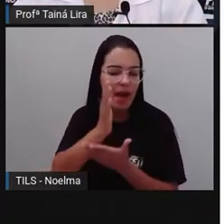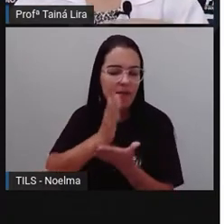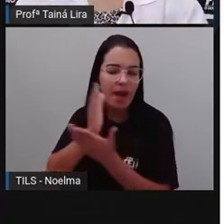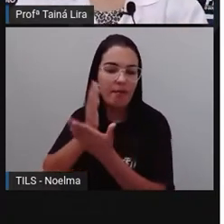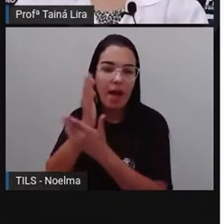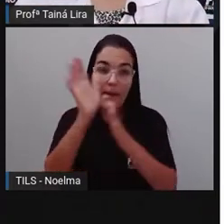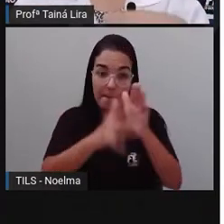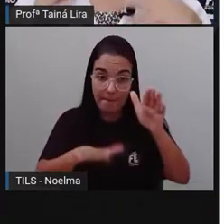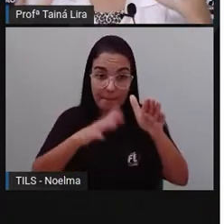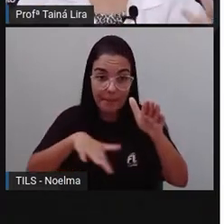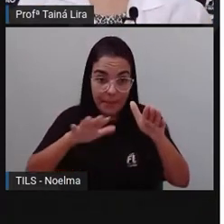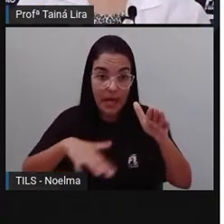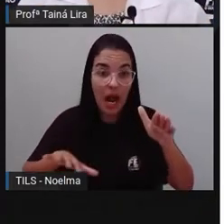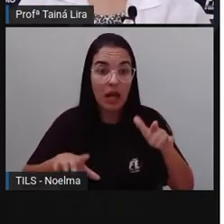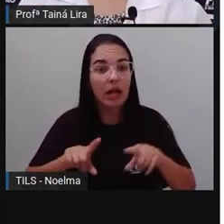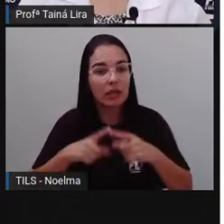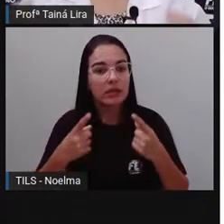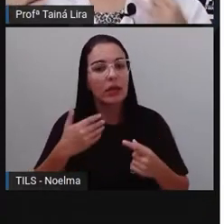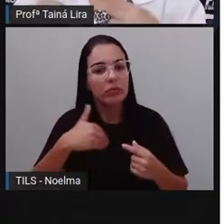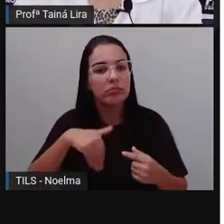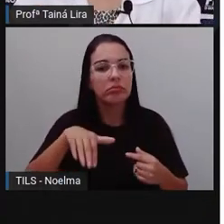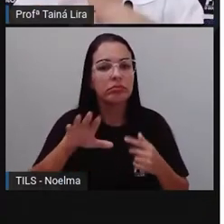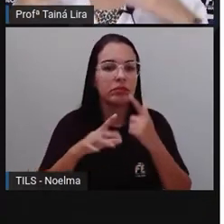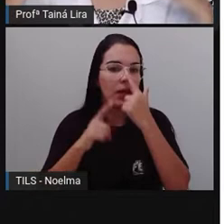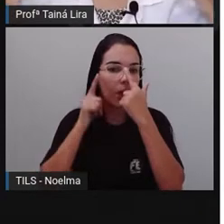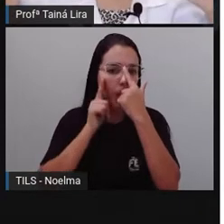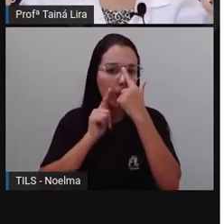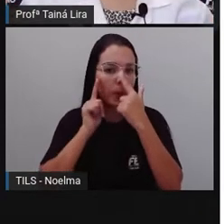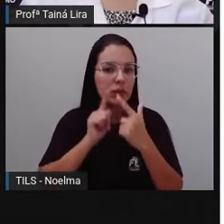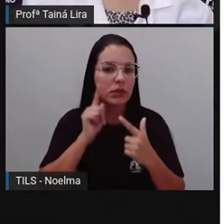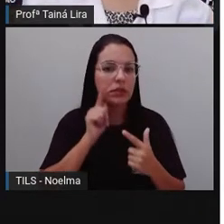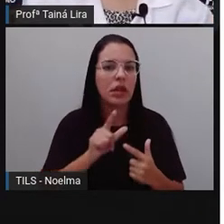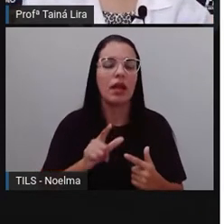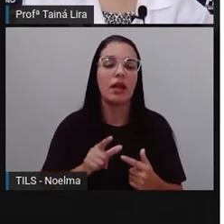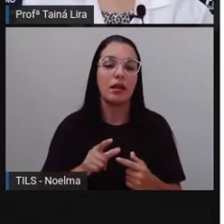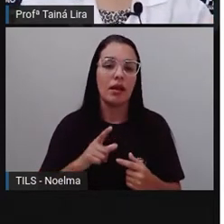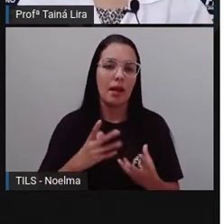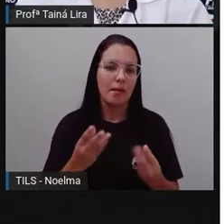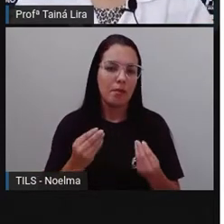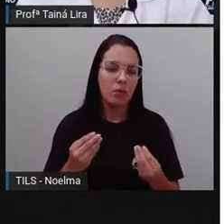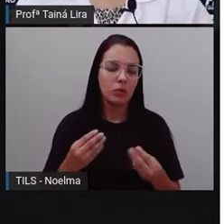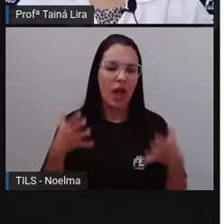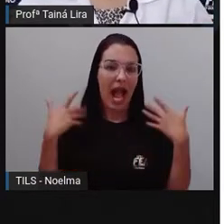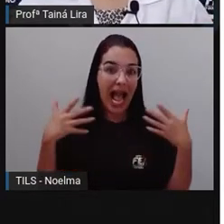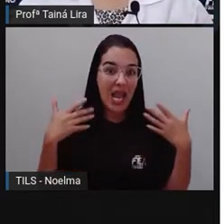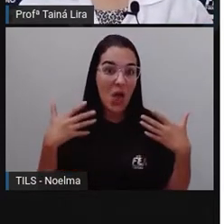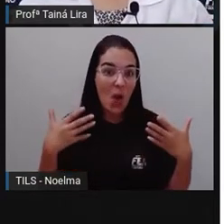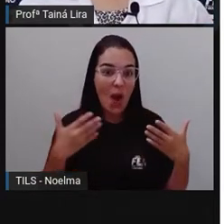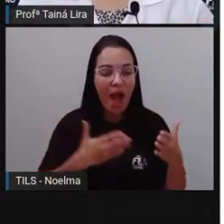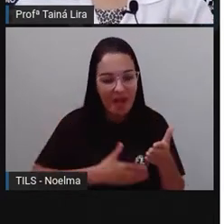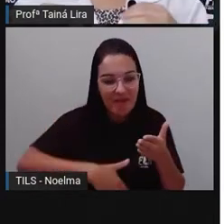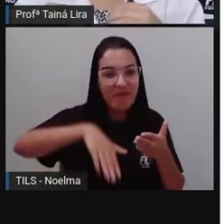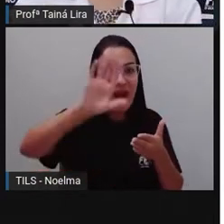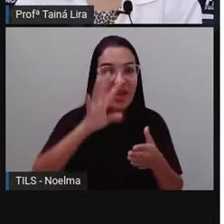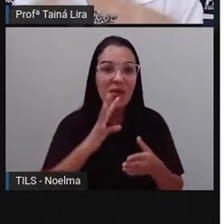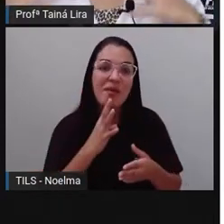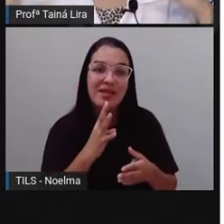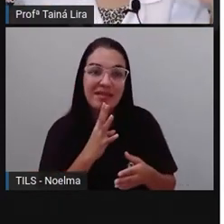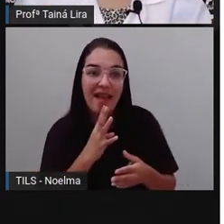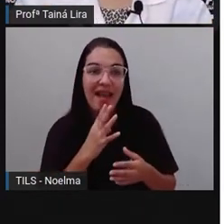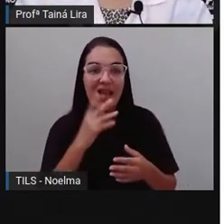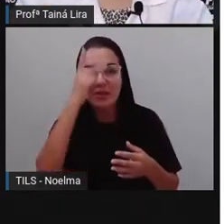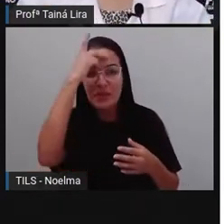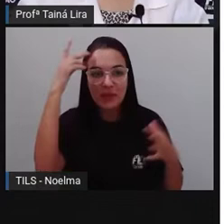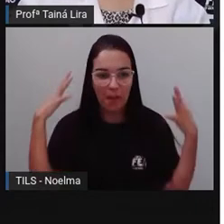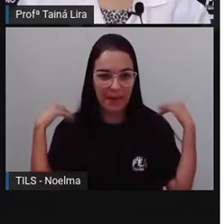principalmente aí no verão, né, nas estações aí de muito calor, que vão conhecer essas praias, então o turismo